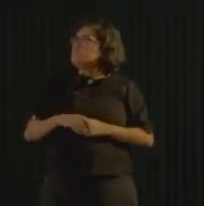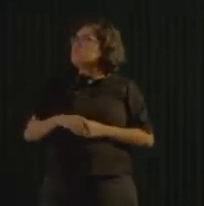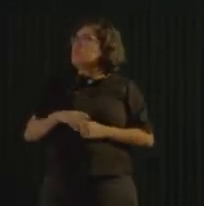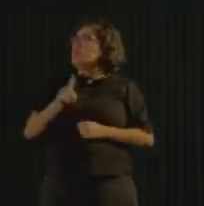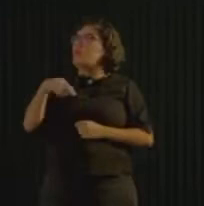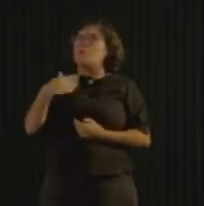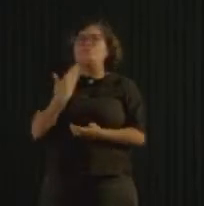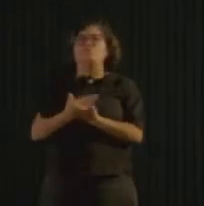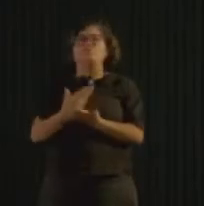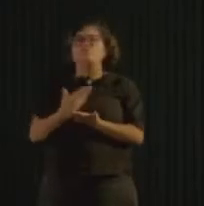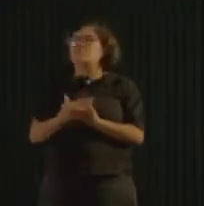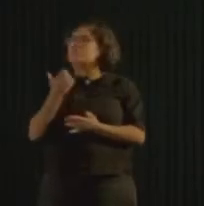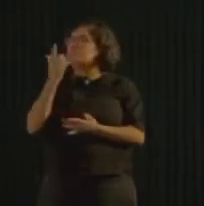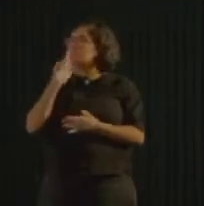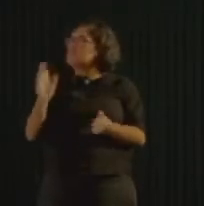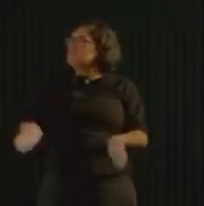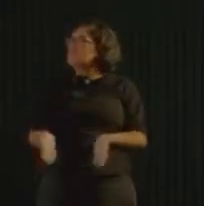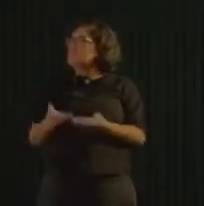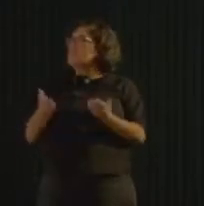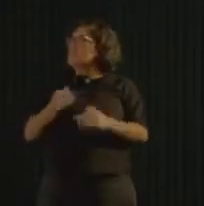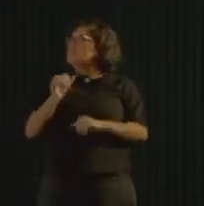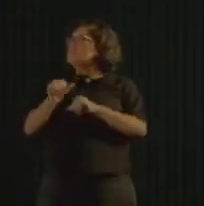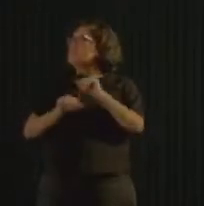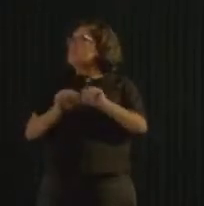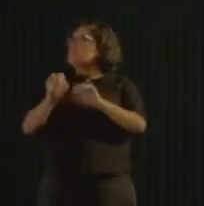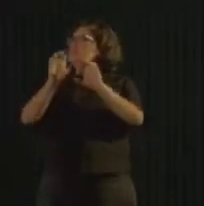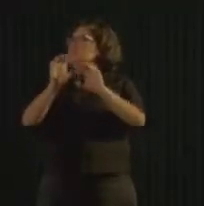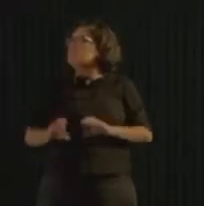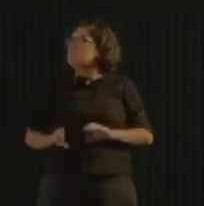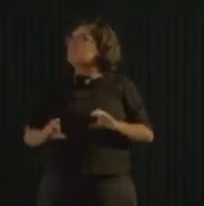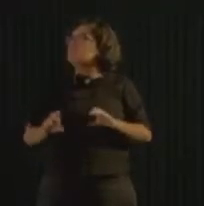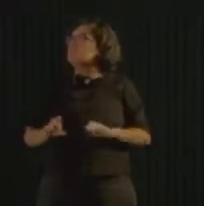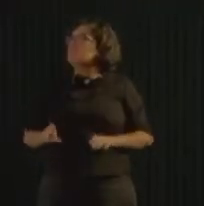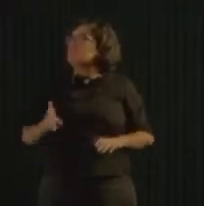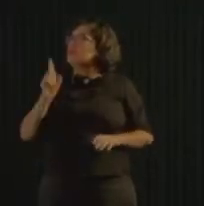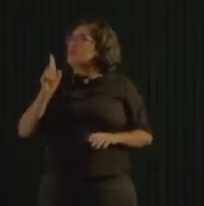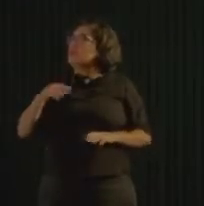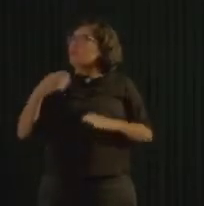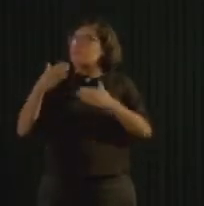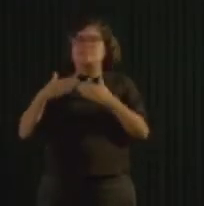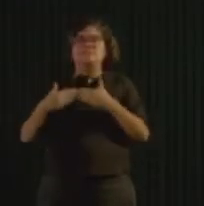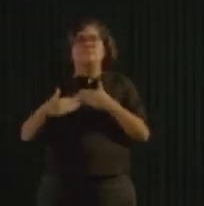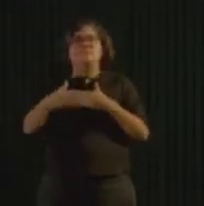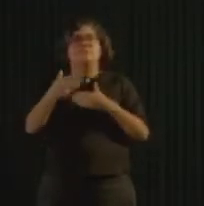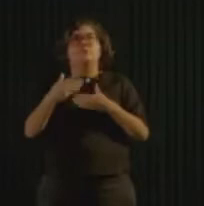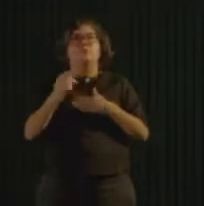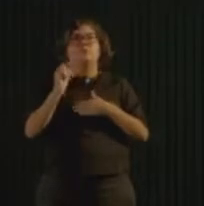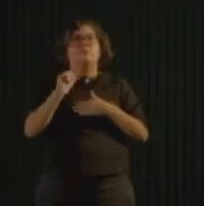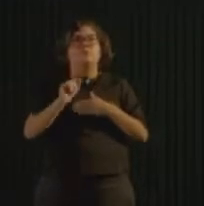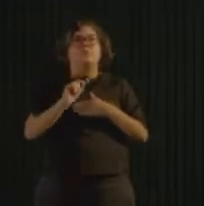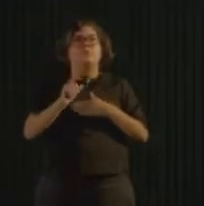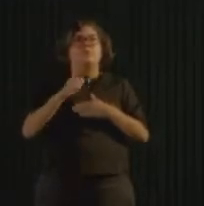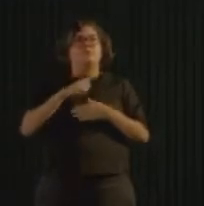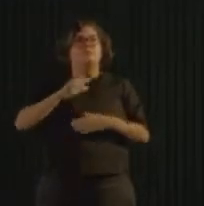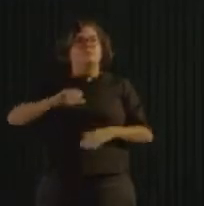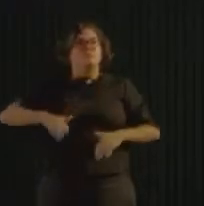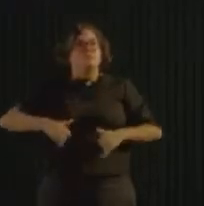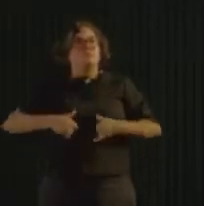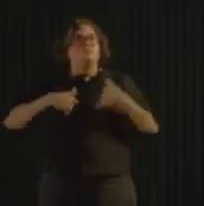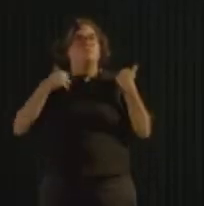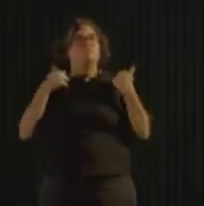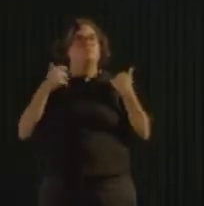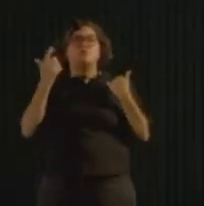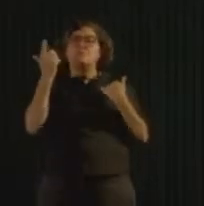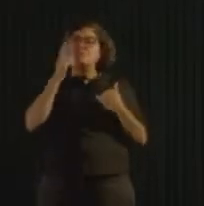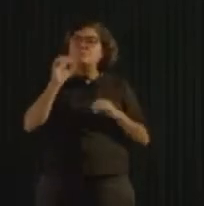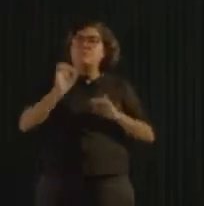de promover uma mudança de comportamento coletivo. é de, partir do upcycling, ousar, redesenhar todo um